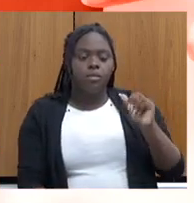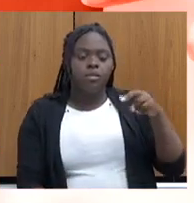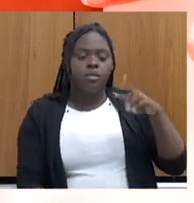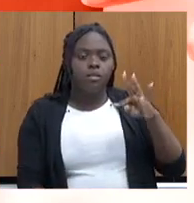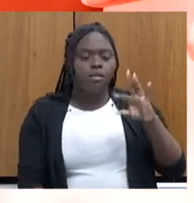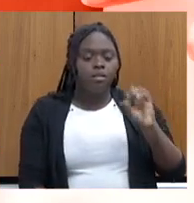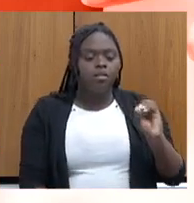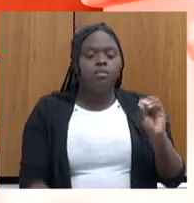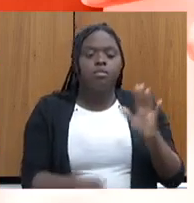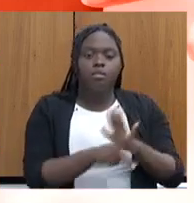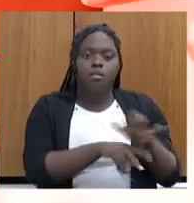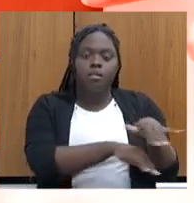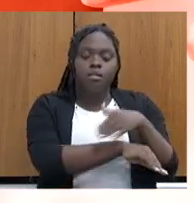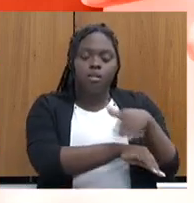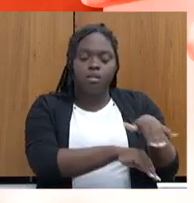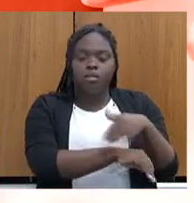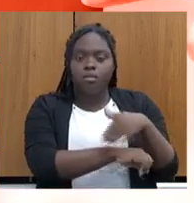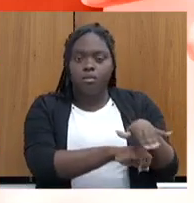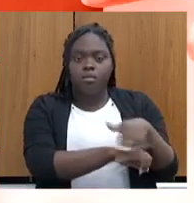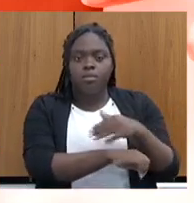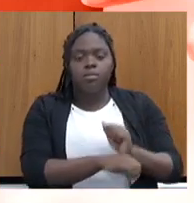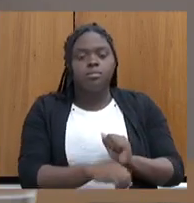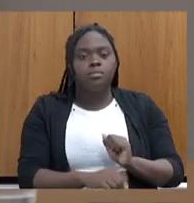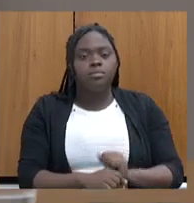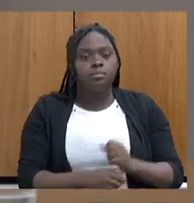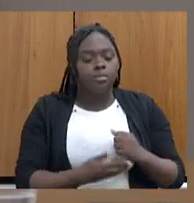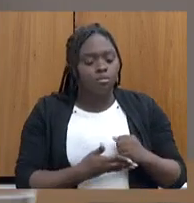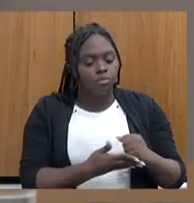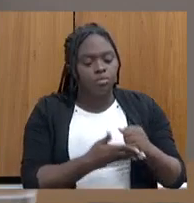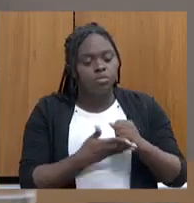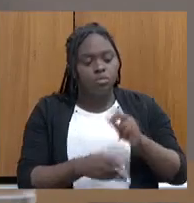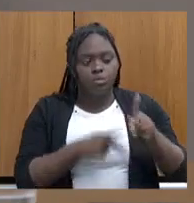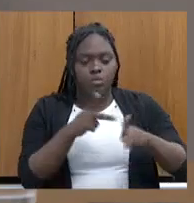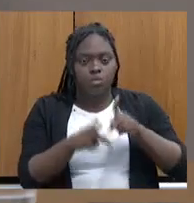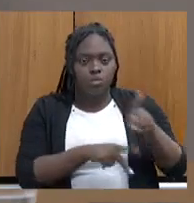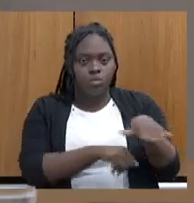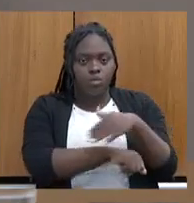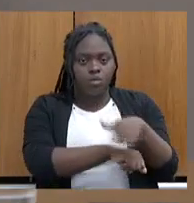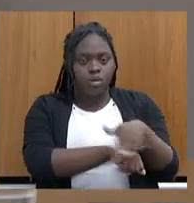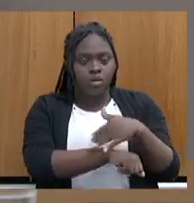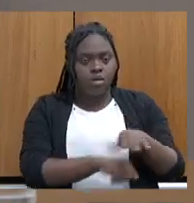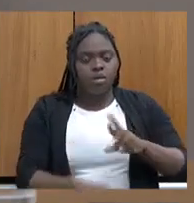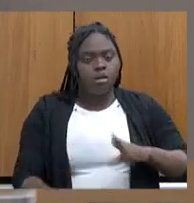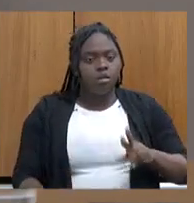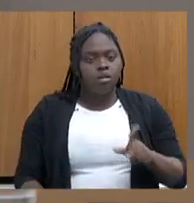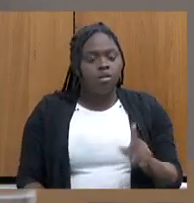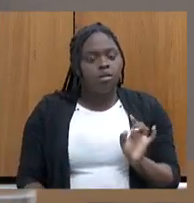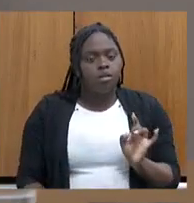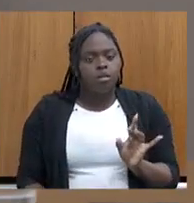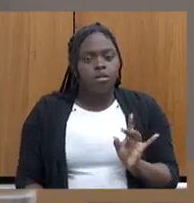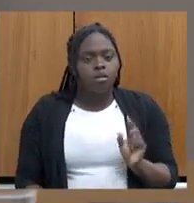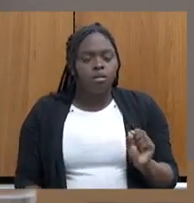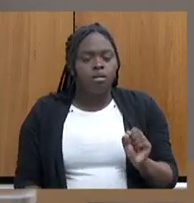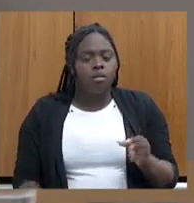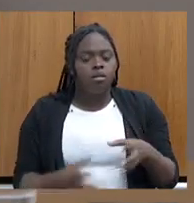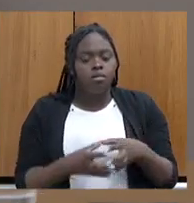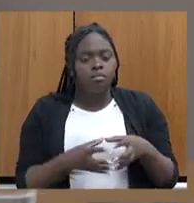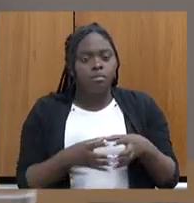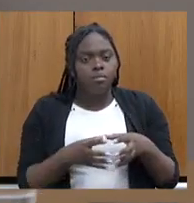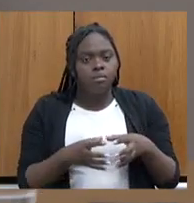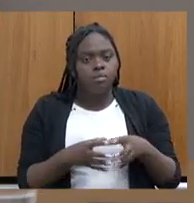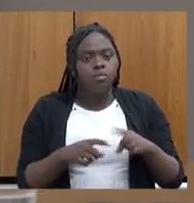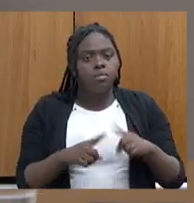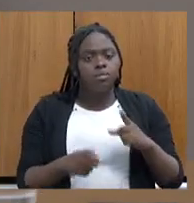Terreno do Estado para a Pastoral Nacional do Povo da Rua, que ele não é apenas, ele é um equipamento, mas ele tem